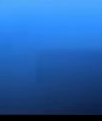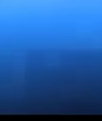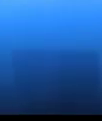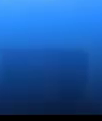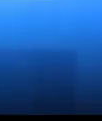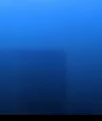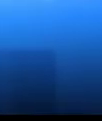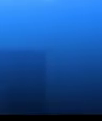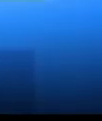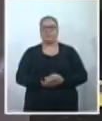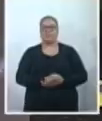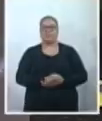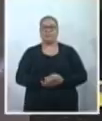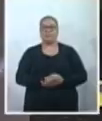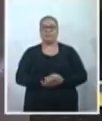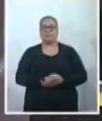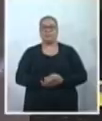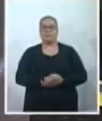Olá,